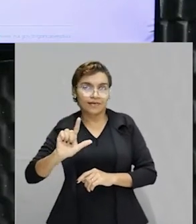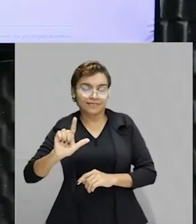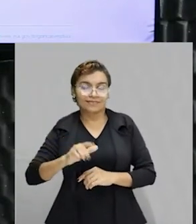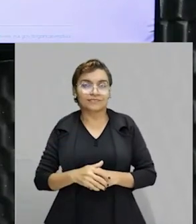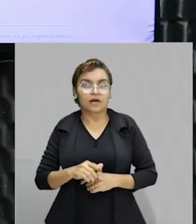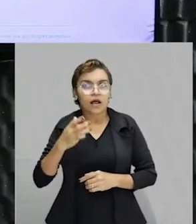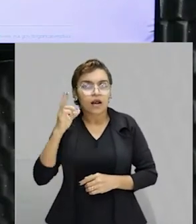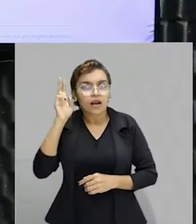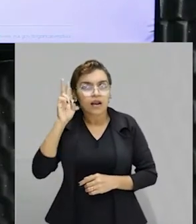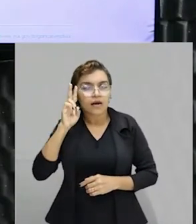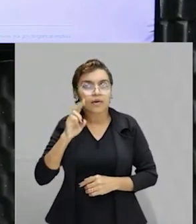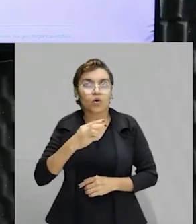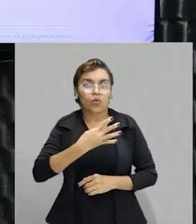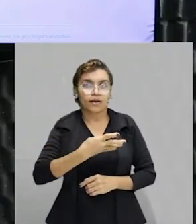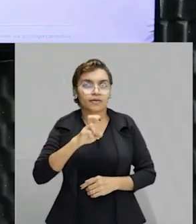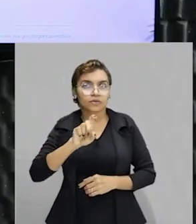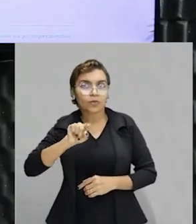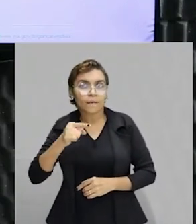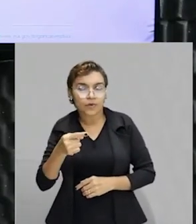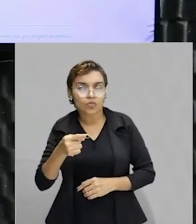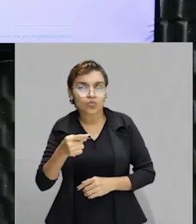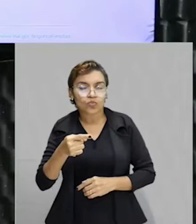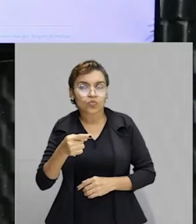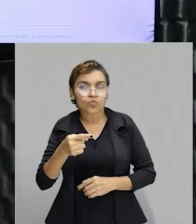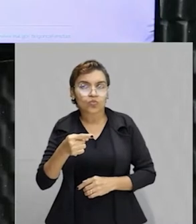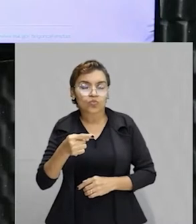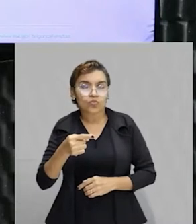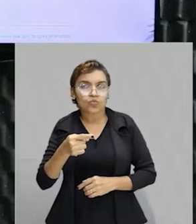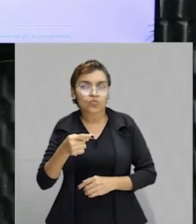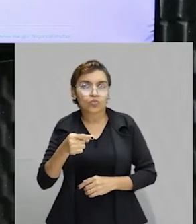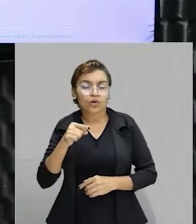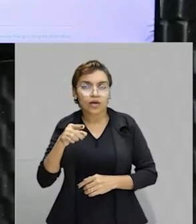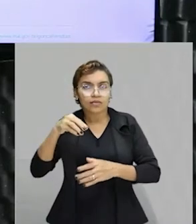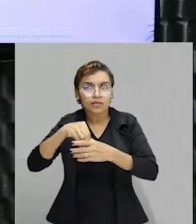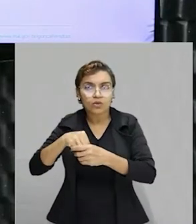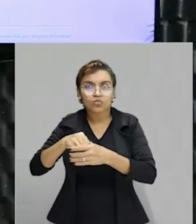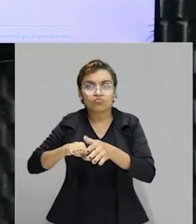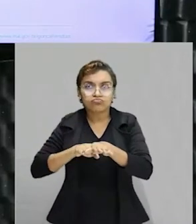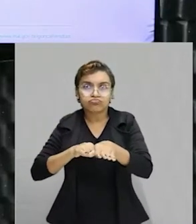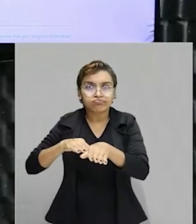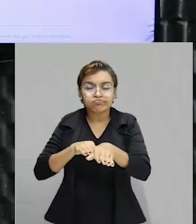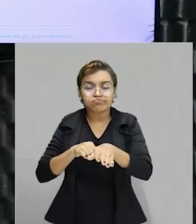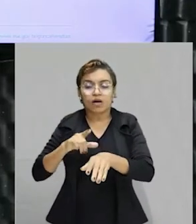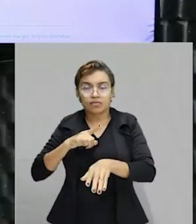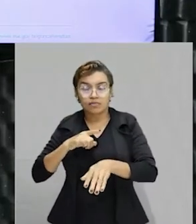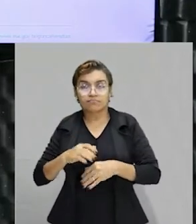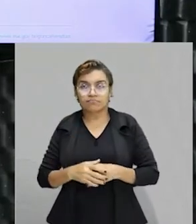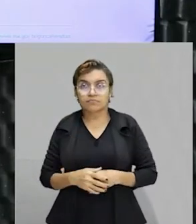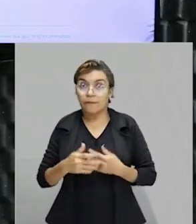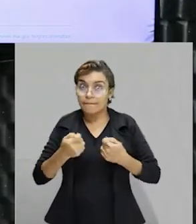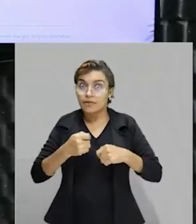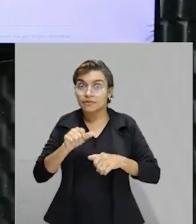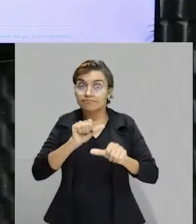informação lá a quarenta e cinco mil litros que é a capacidade a carga completa da carreta? Então, eu preciso fazer essa